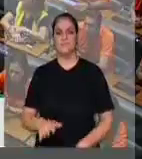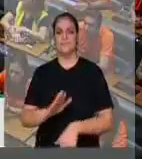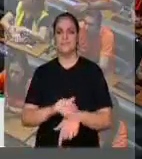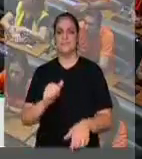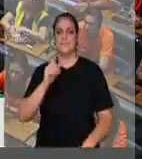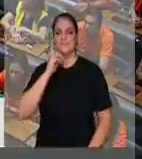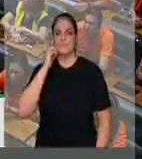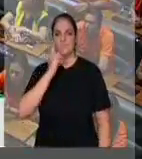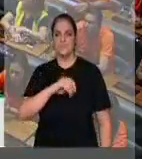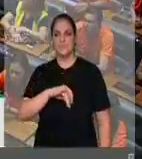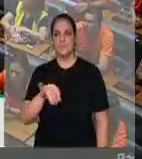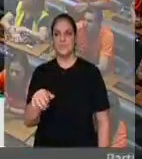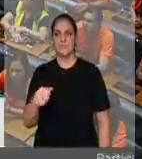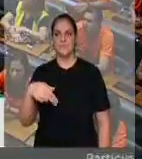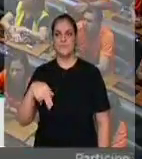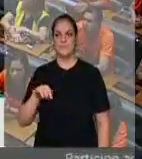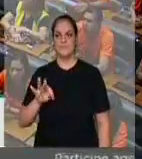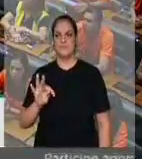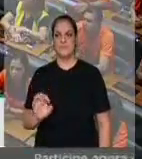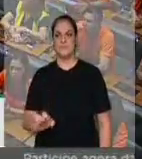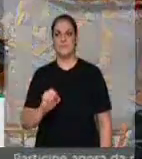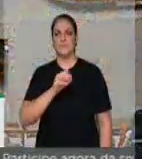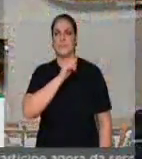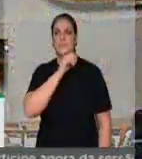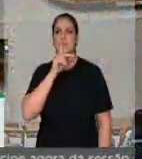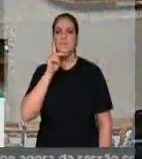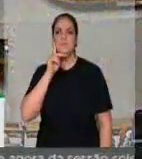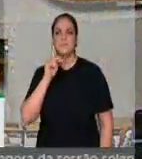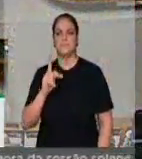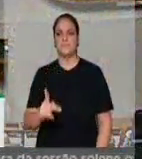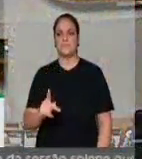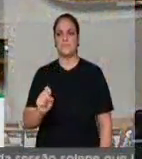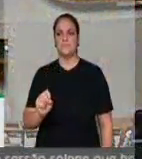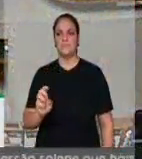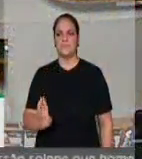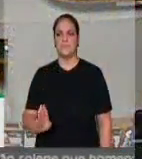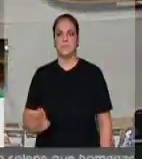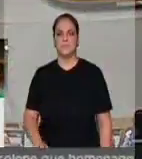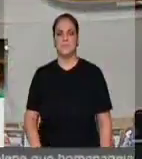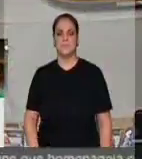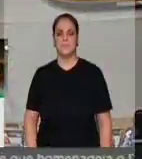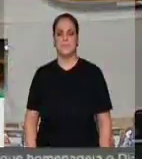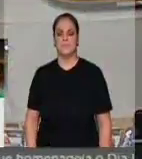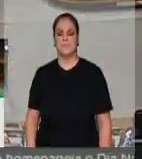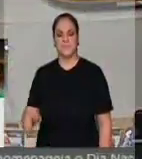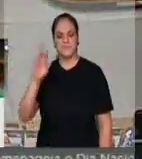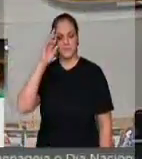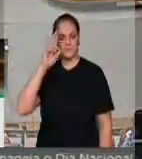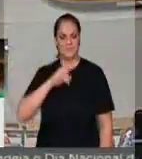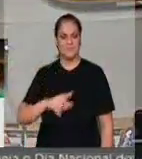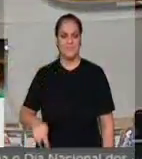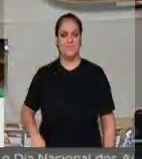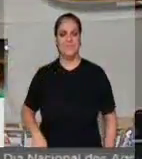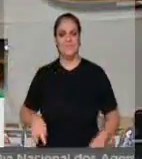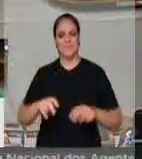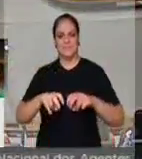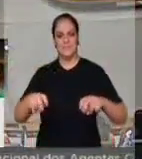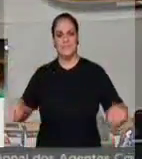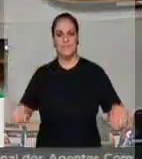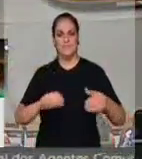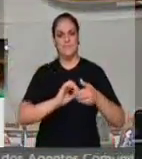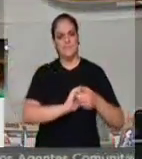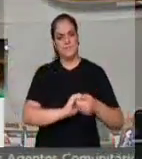Capimari representando o histórico do Amapá, do PSB. Senhor presidente, saúdo a mesa em nome da